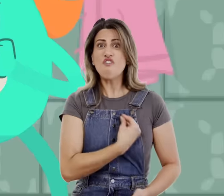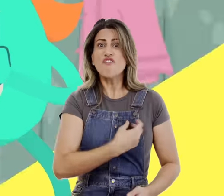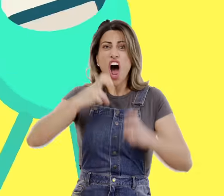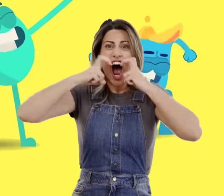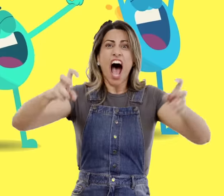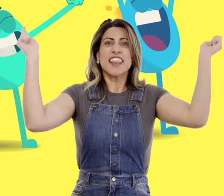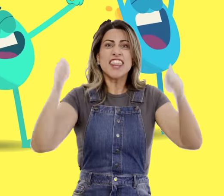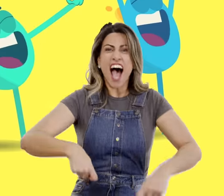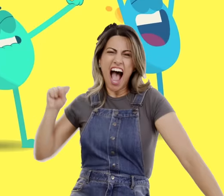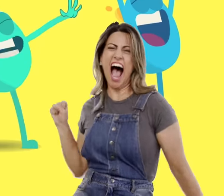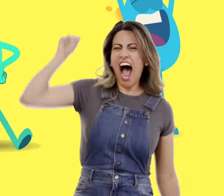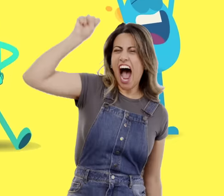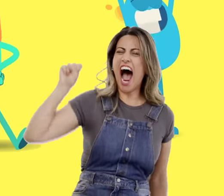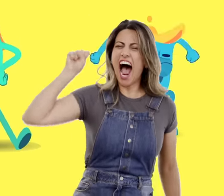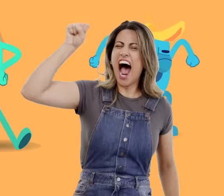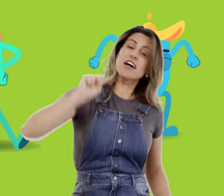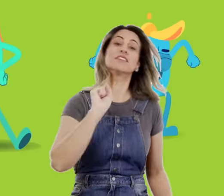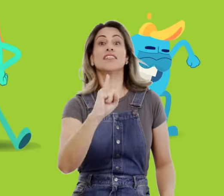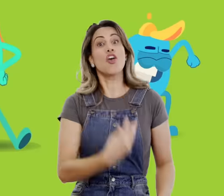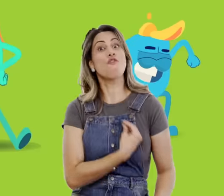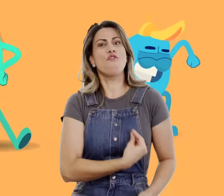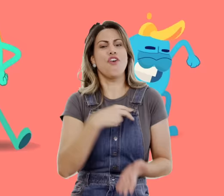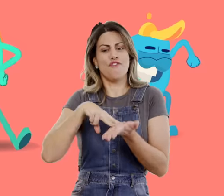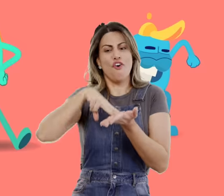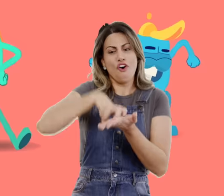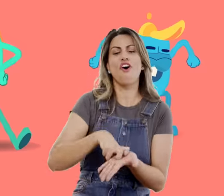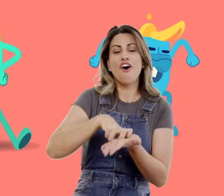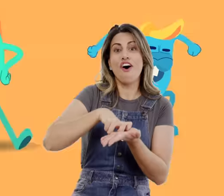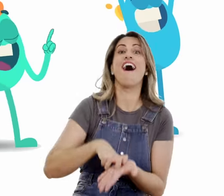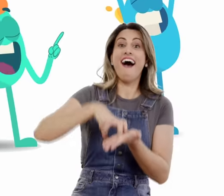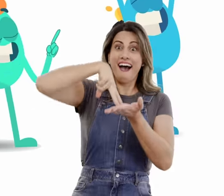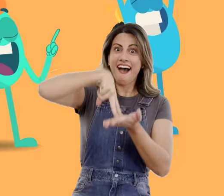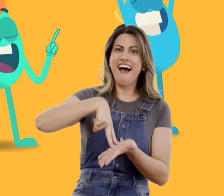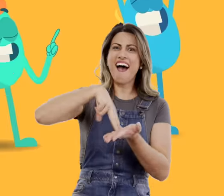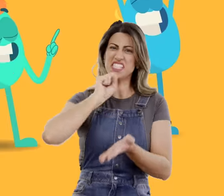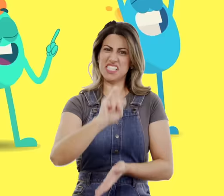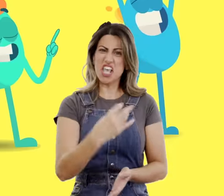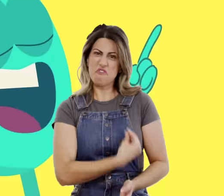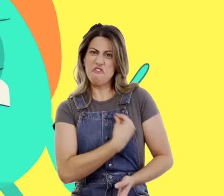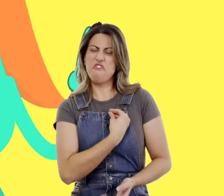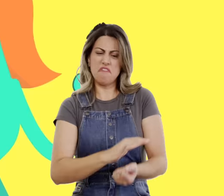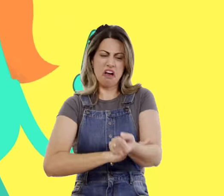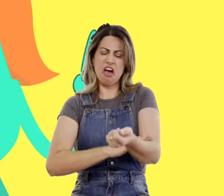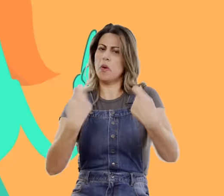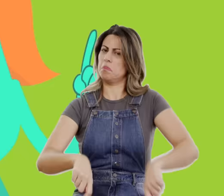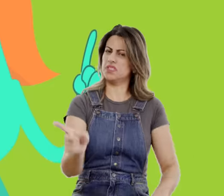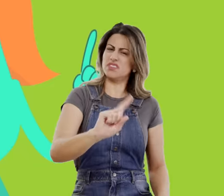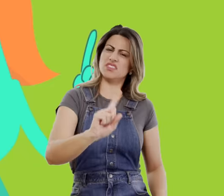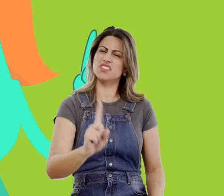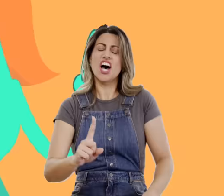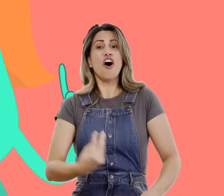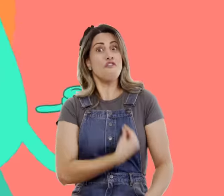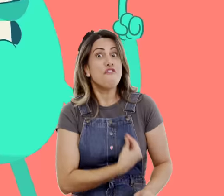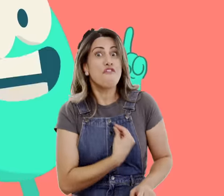alto grita Quem tá vivo se agacha Quem tá vivo se agacha levanta Quem tá vivo não se